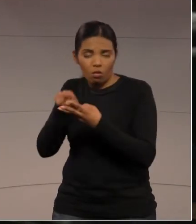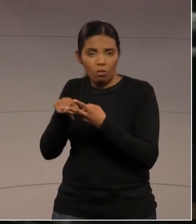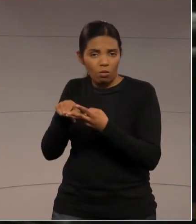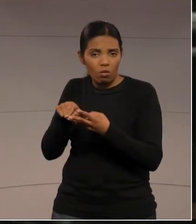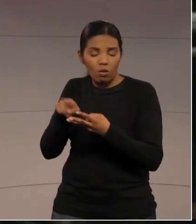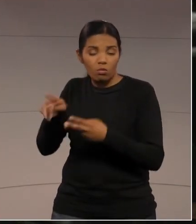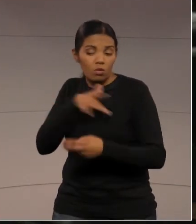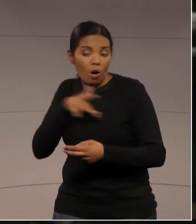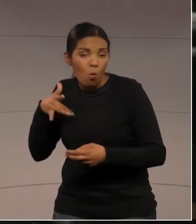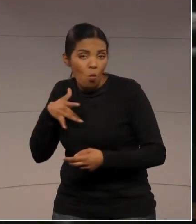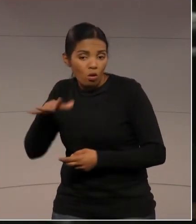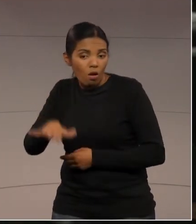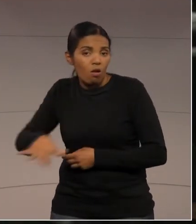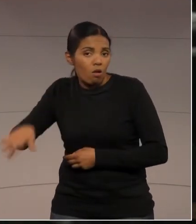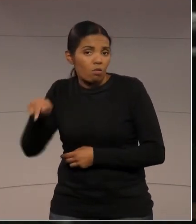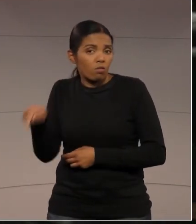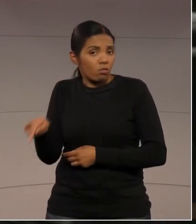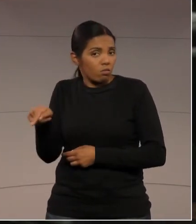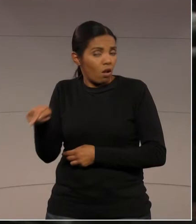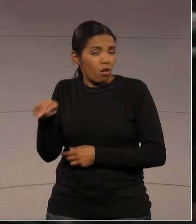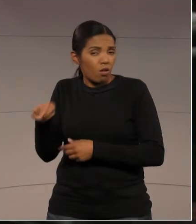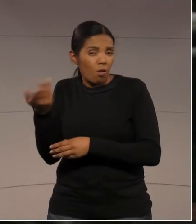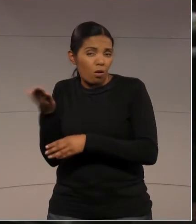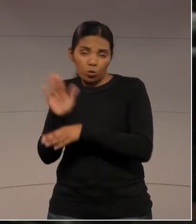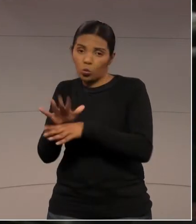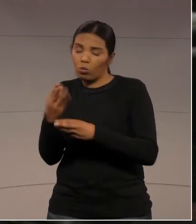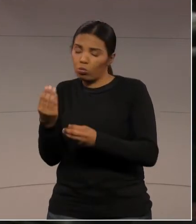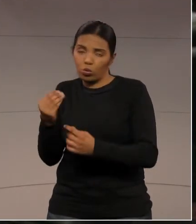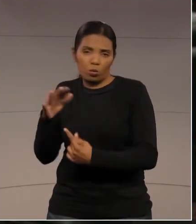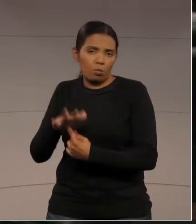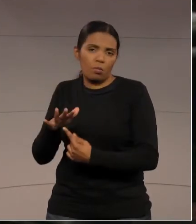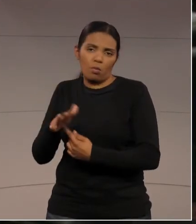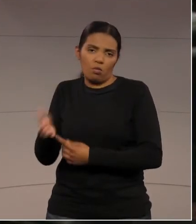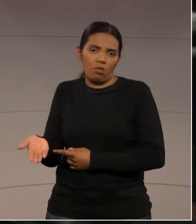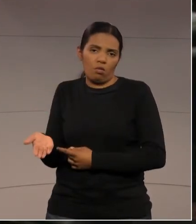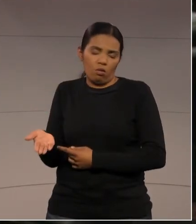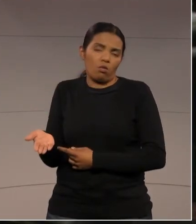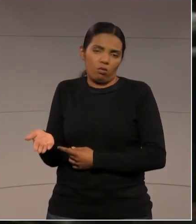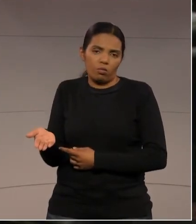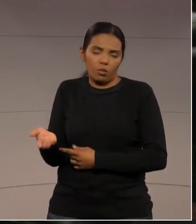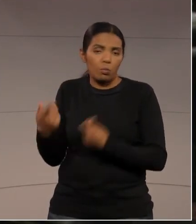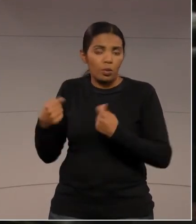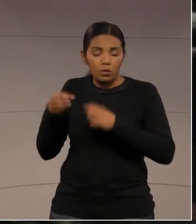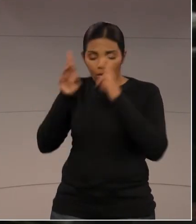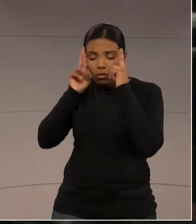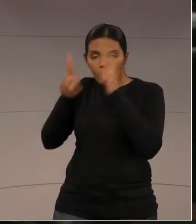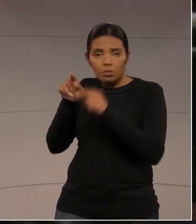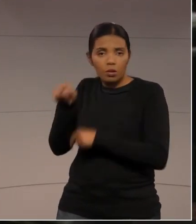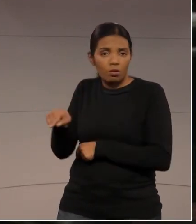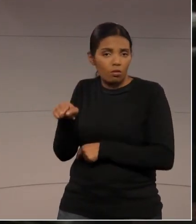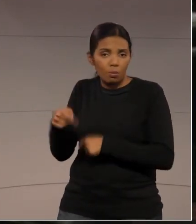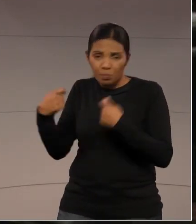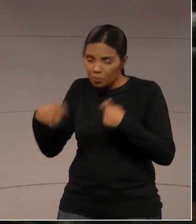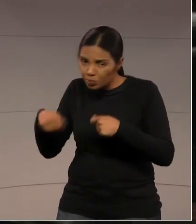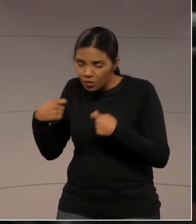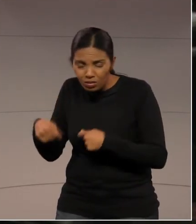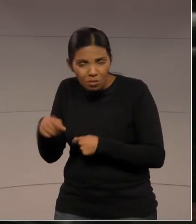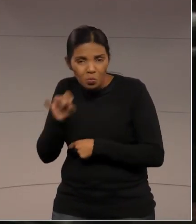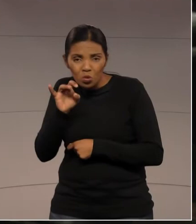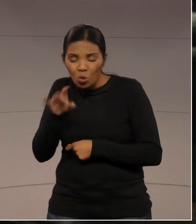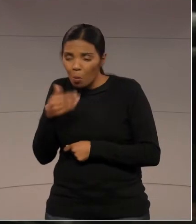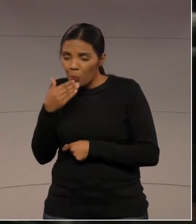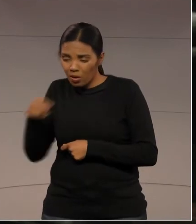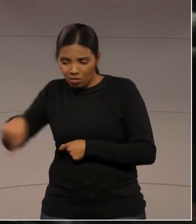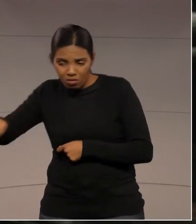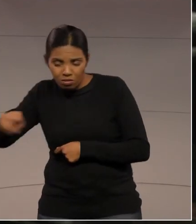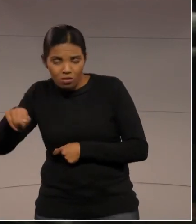da saúde. Então, coerência e respeito é o que o servidor público do executivo está pedindo para o governo